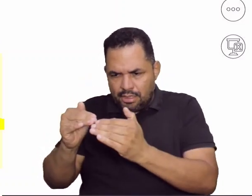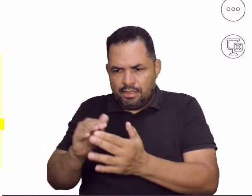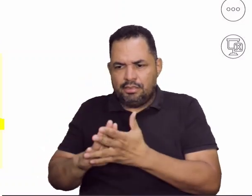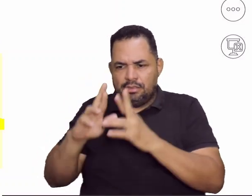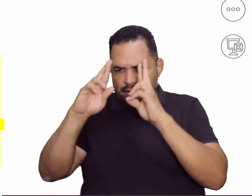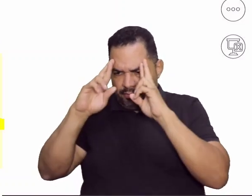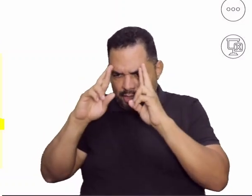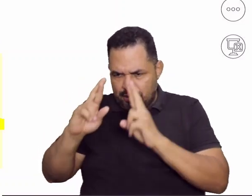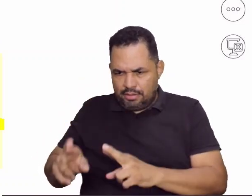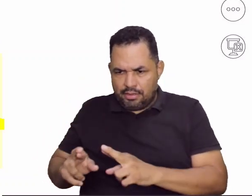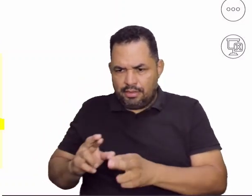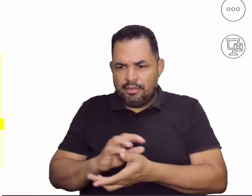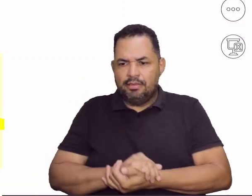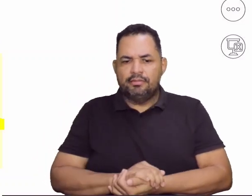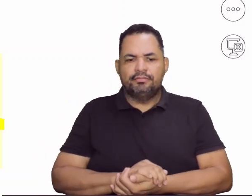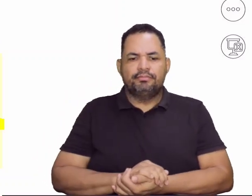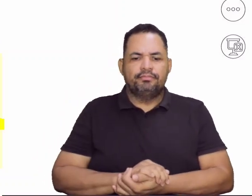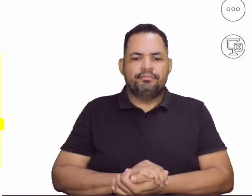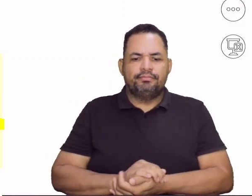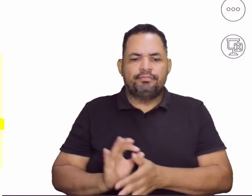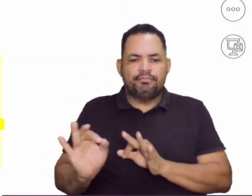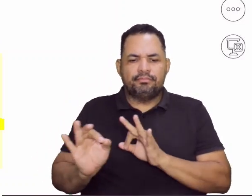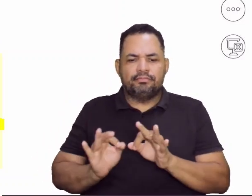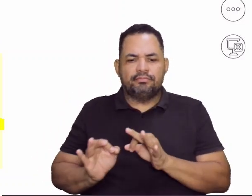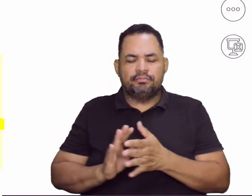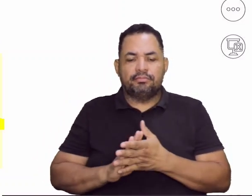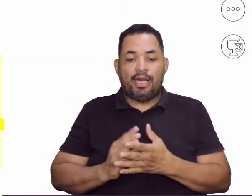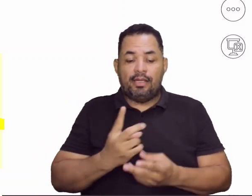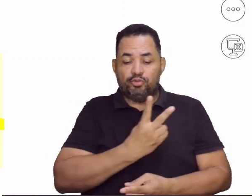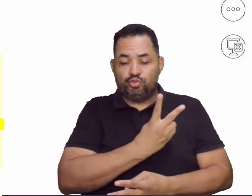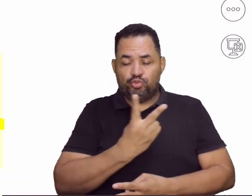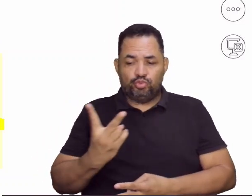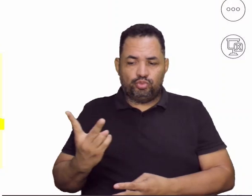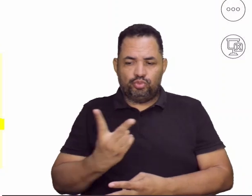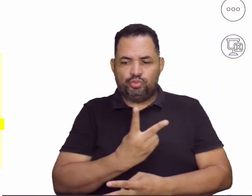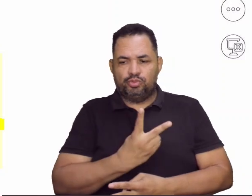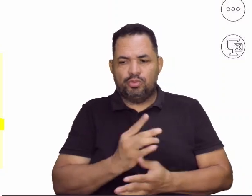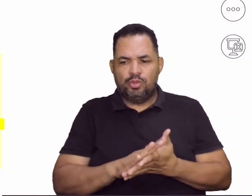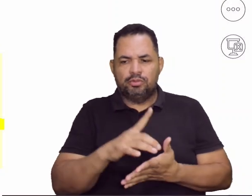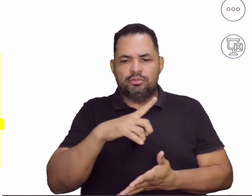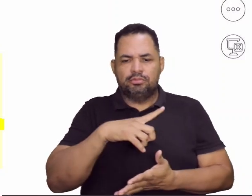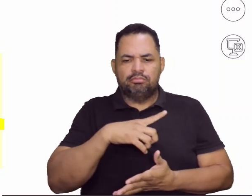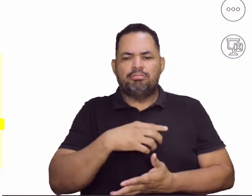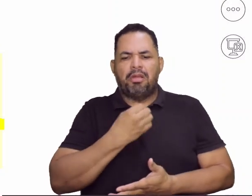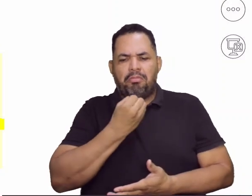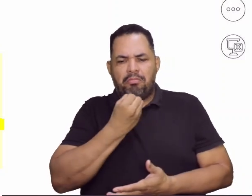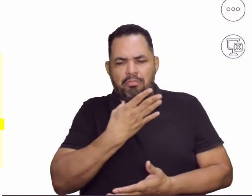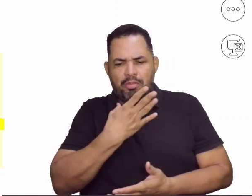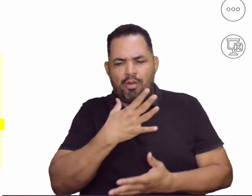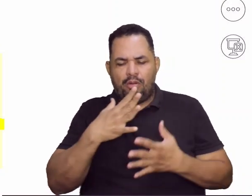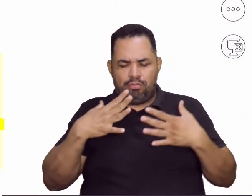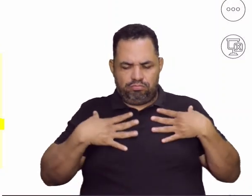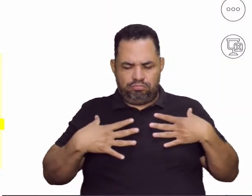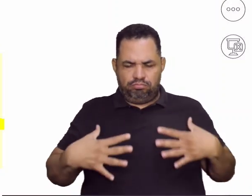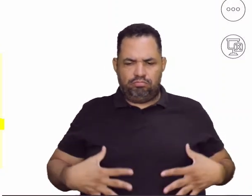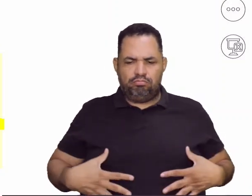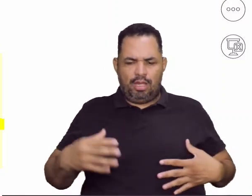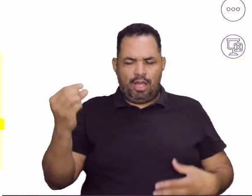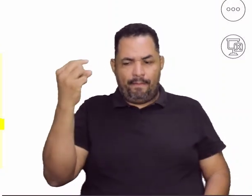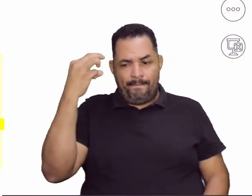bem! Mas, tanto um quanto o outro vão nos trazer diversos benefícios físicos e